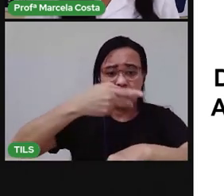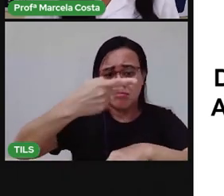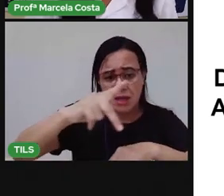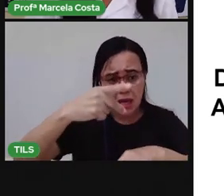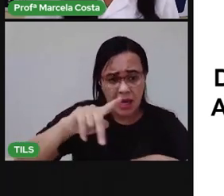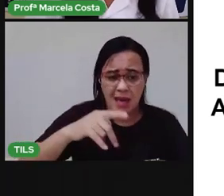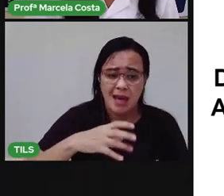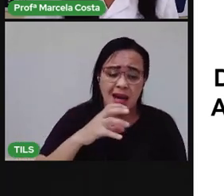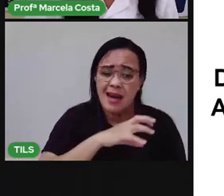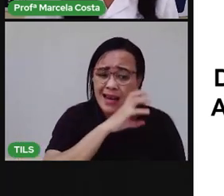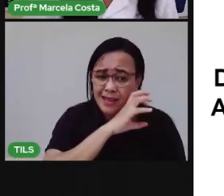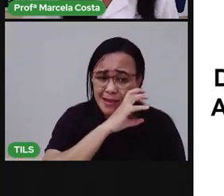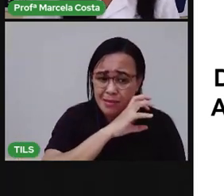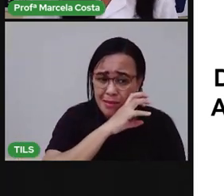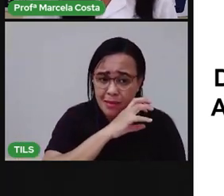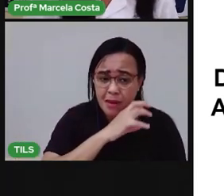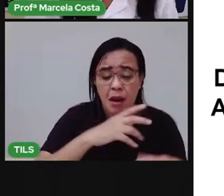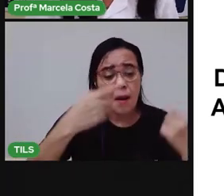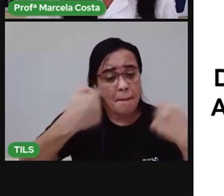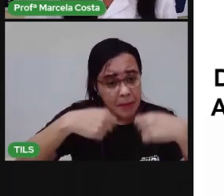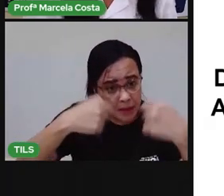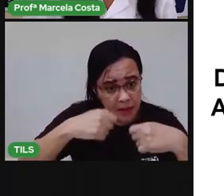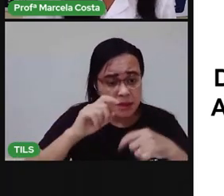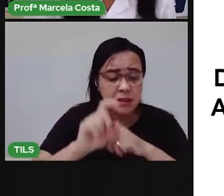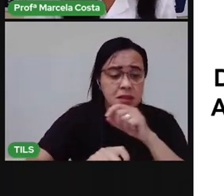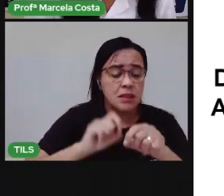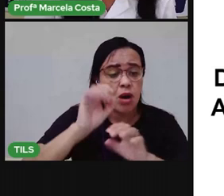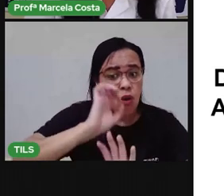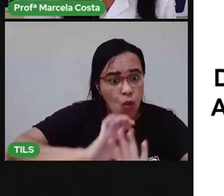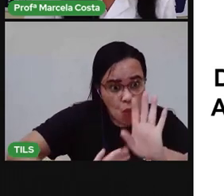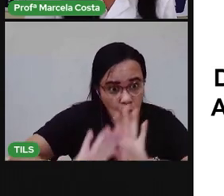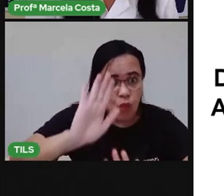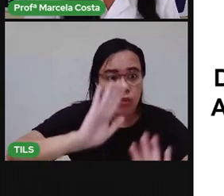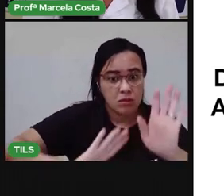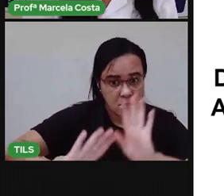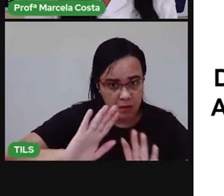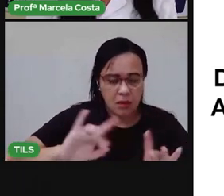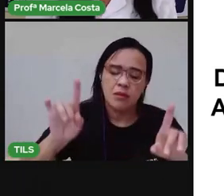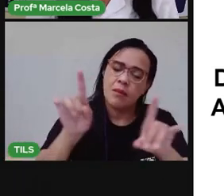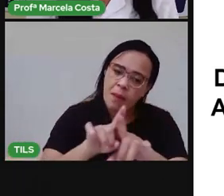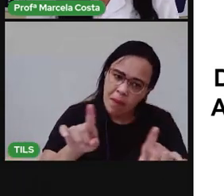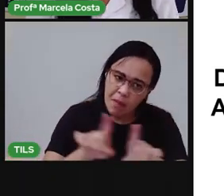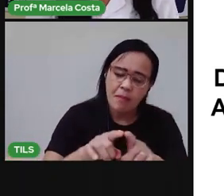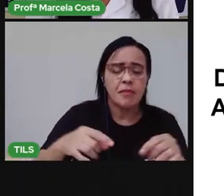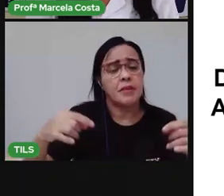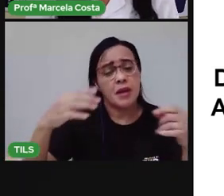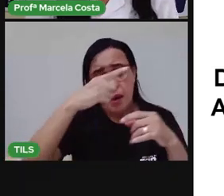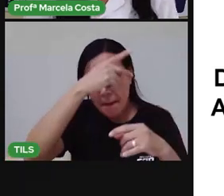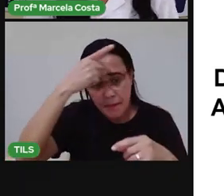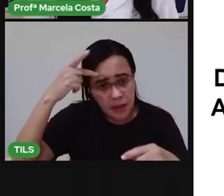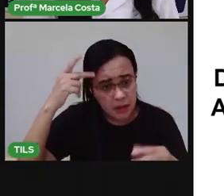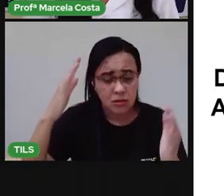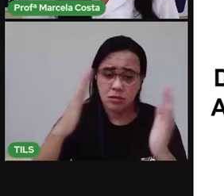né? Gerar alguma doença, tanto nas pessoas que moram com esse animal, quanto na própria animal.